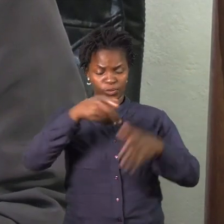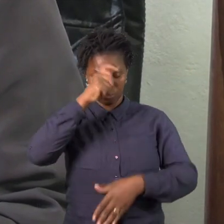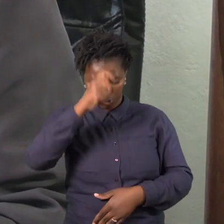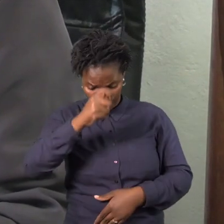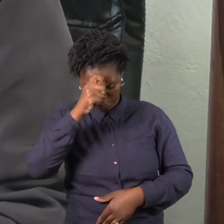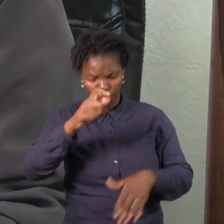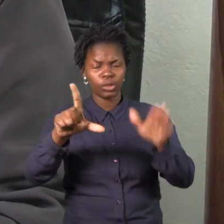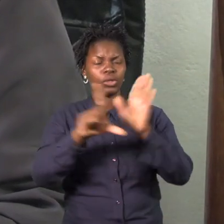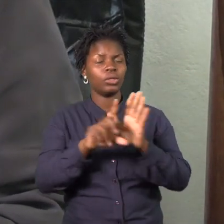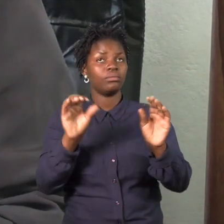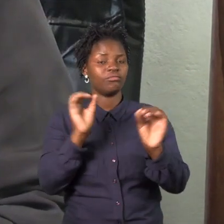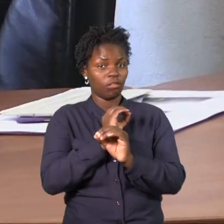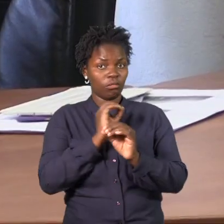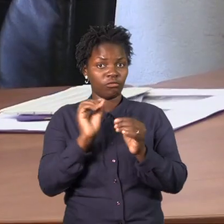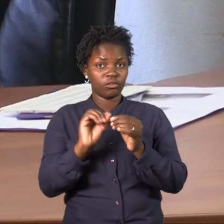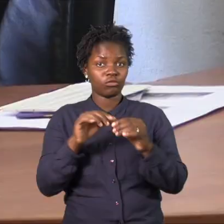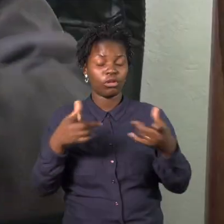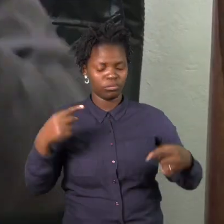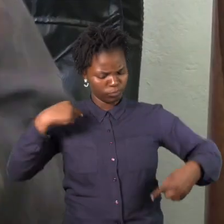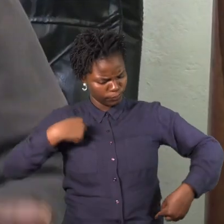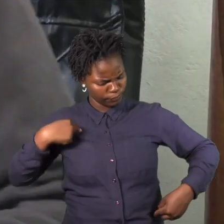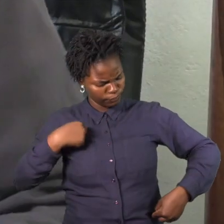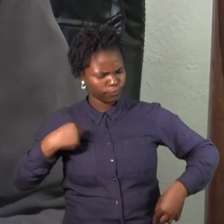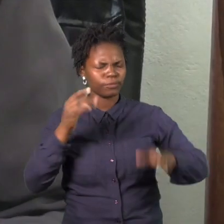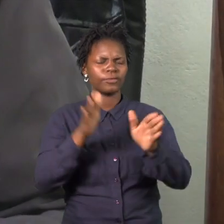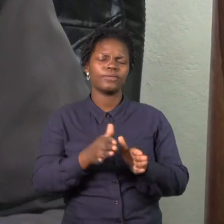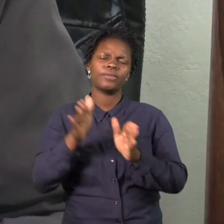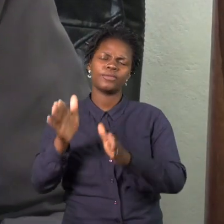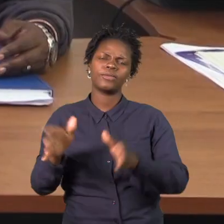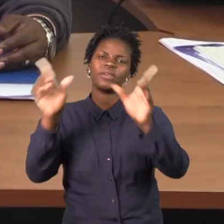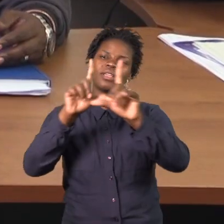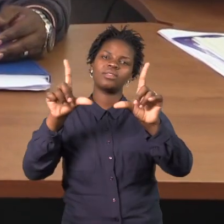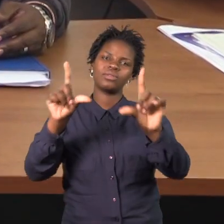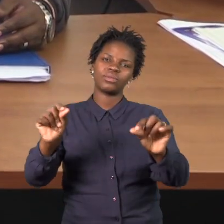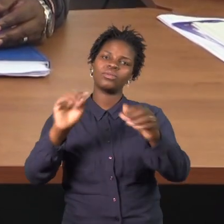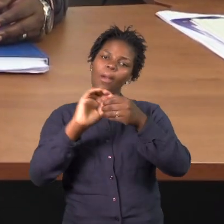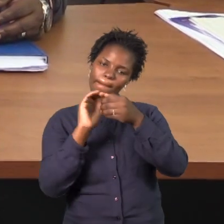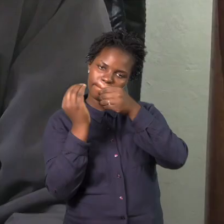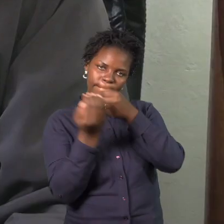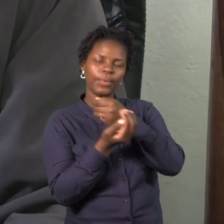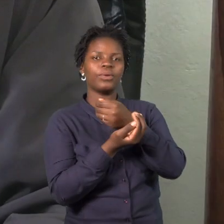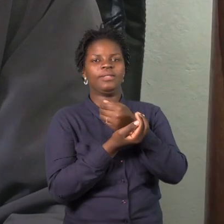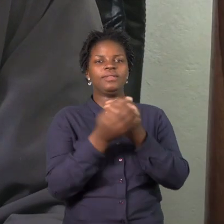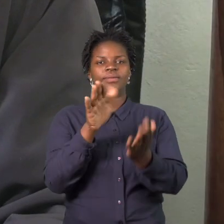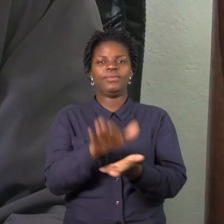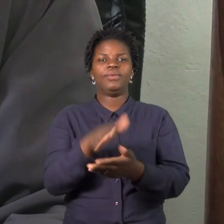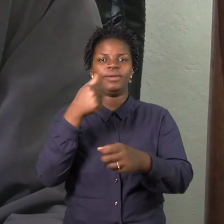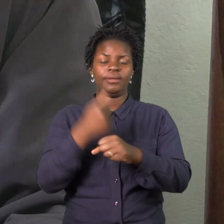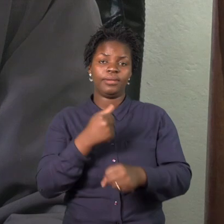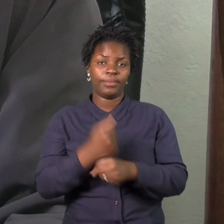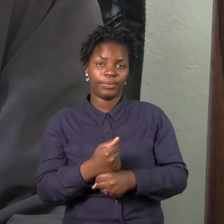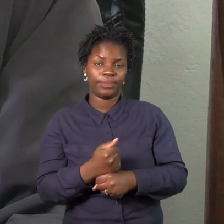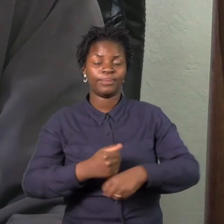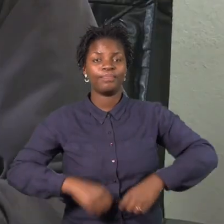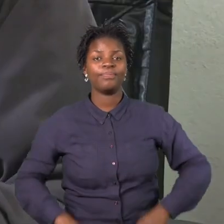dos perigos ou dos riscos e depois comunicar ao Ministério do Trabalho. Tem aquilo que se chama